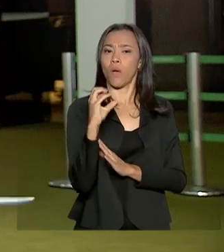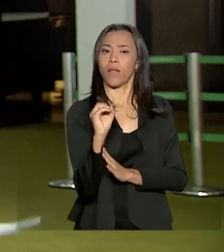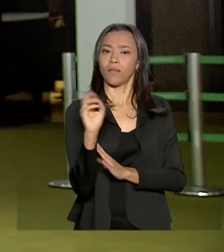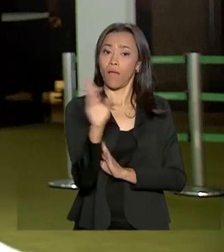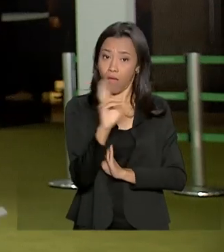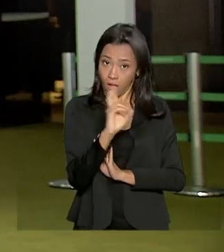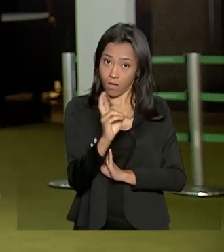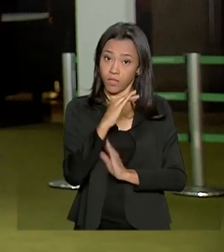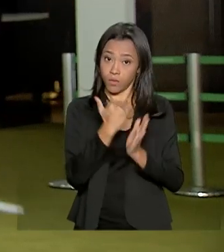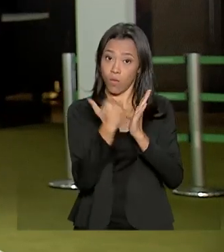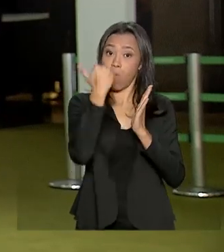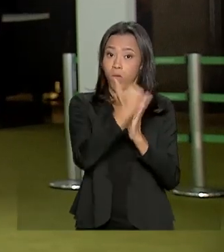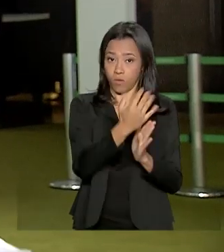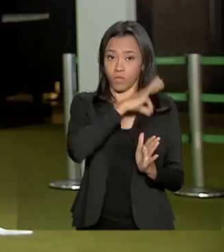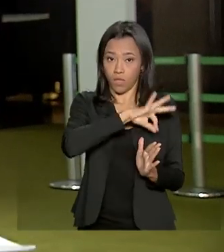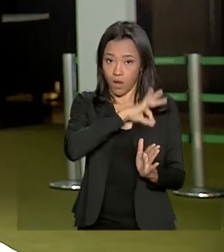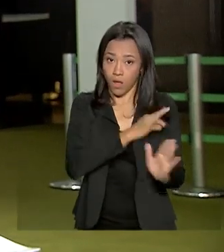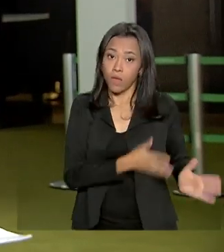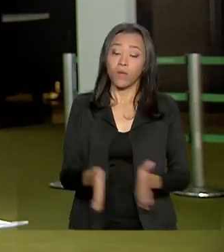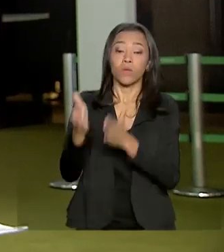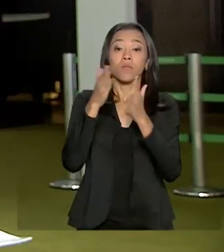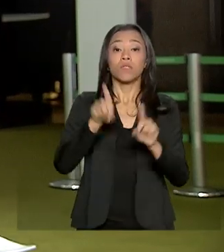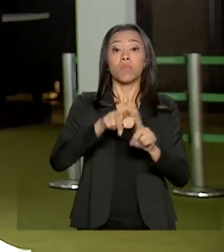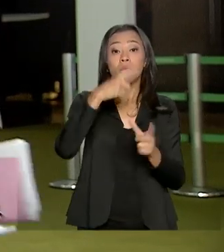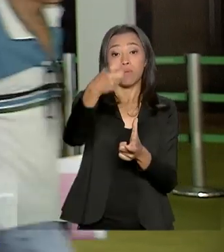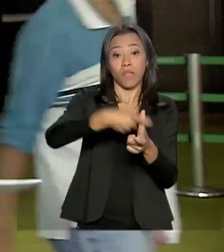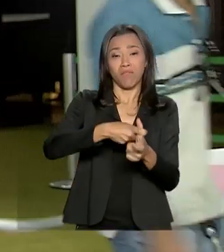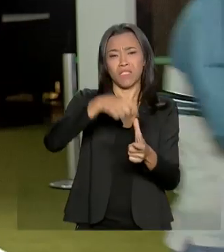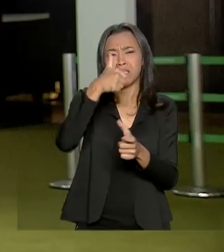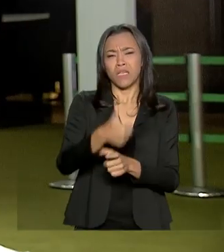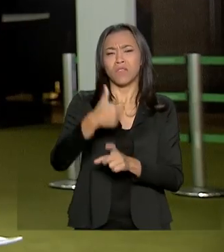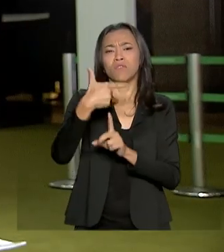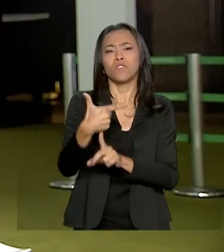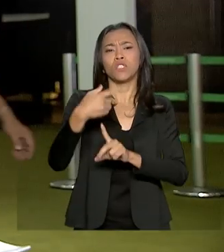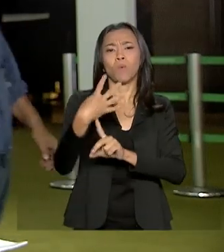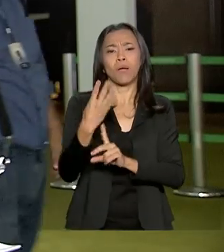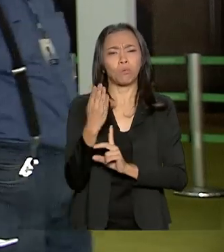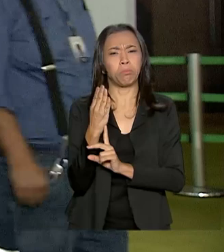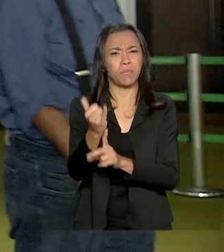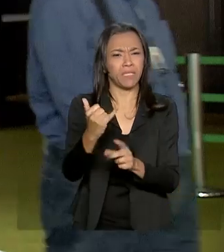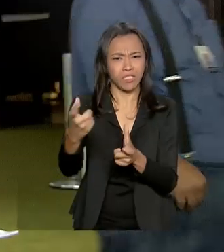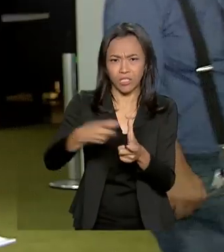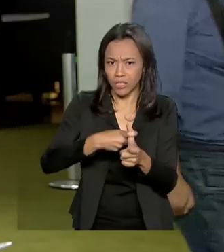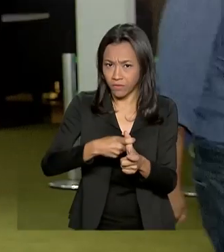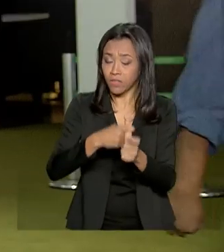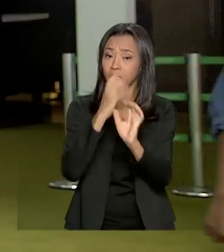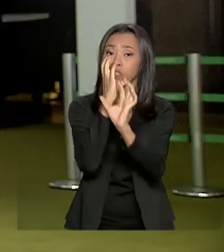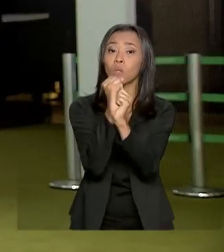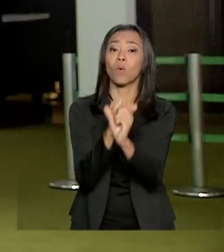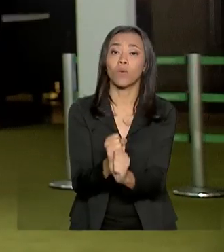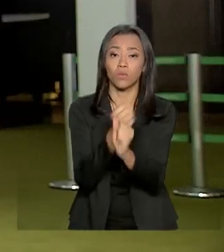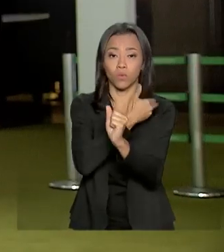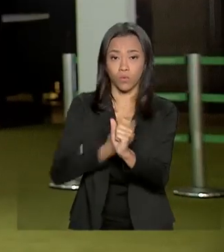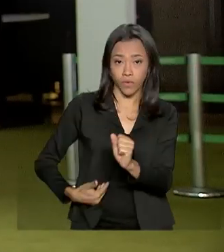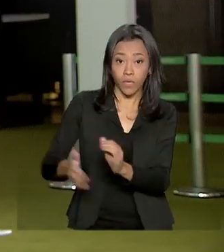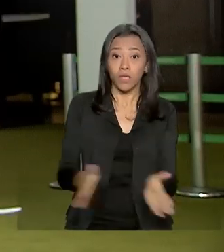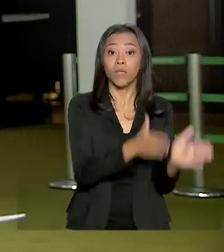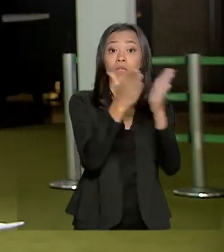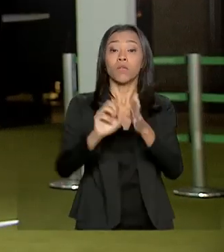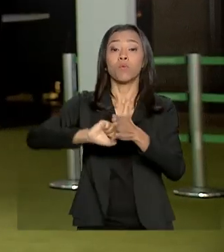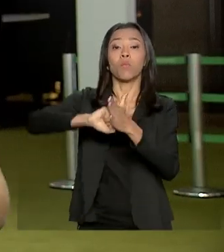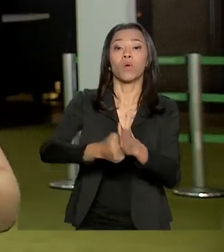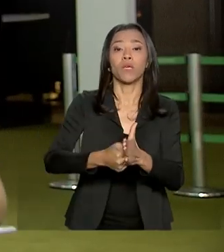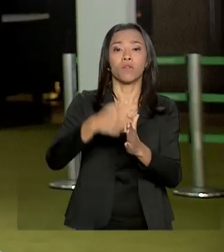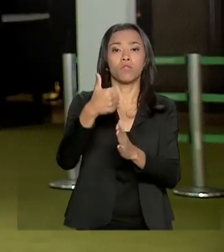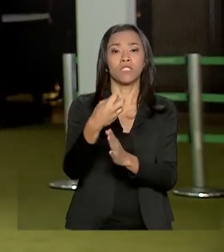sem ganho real. Também o déficit previsto de R 124 bilhões nas contas públicas, além do bloqueio de 30% das